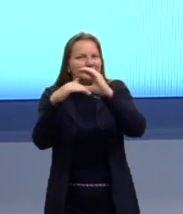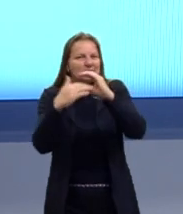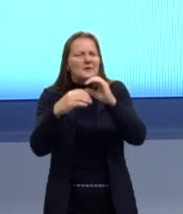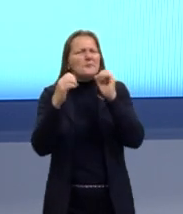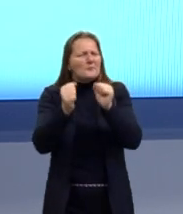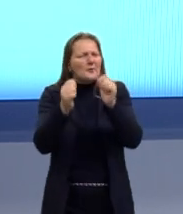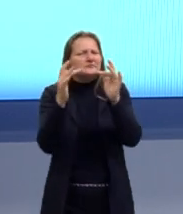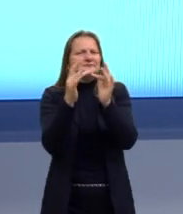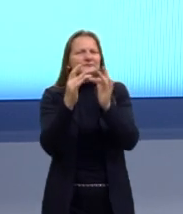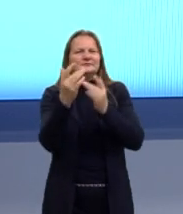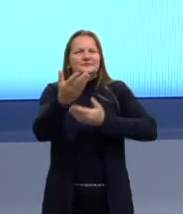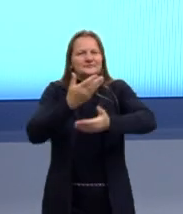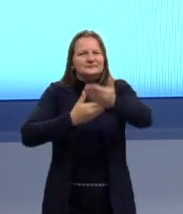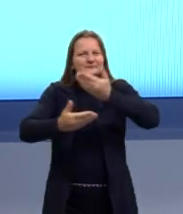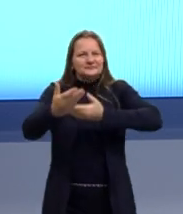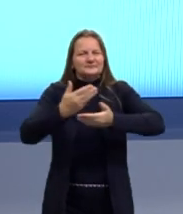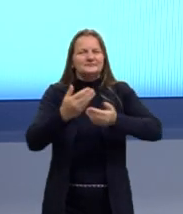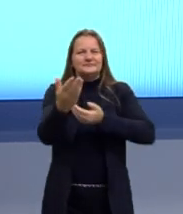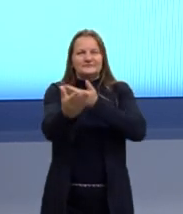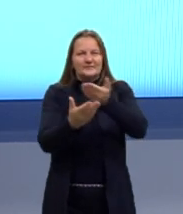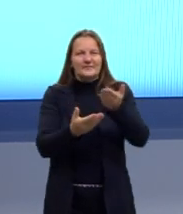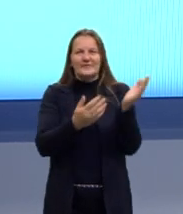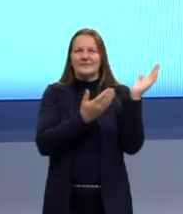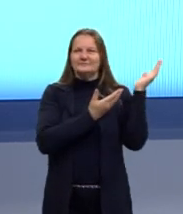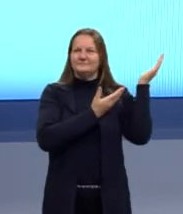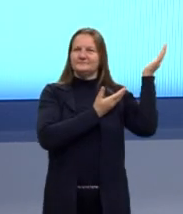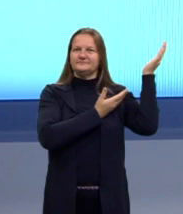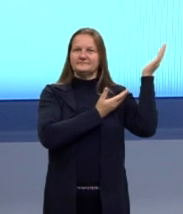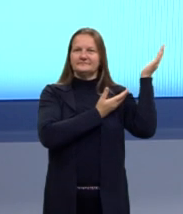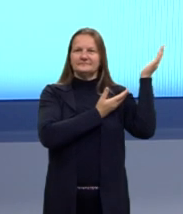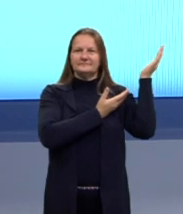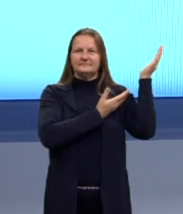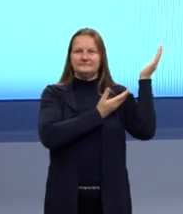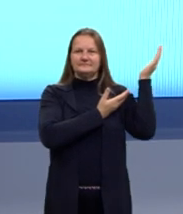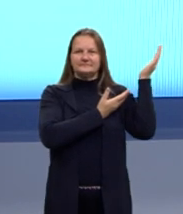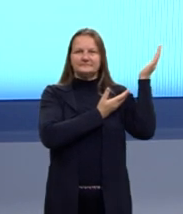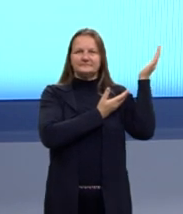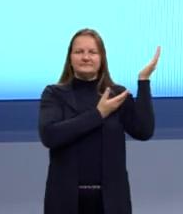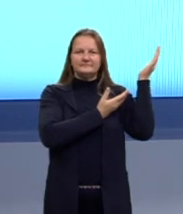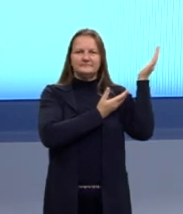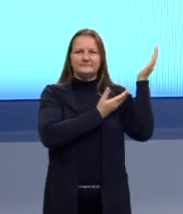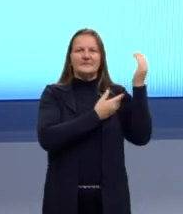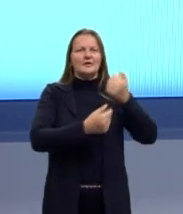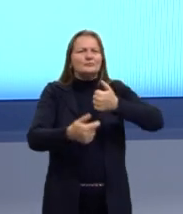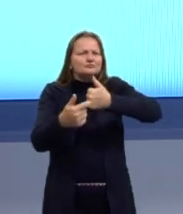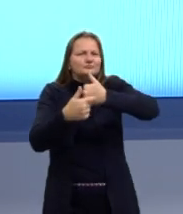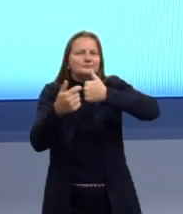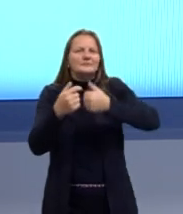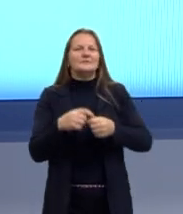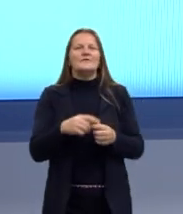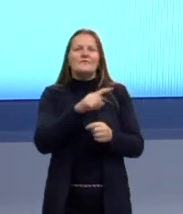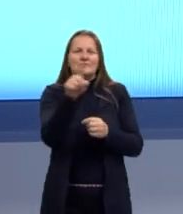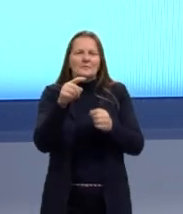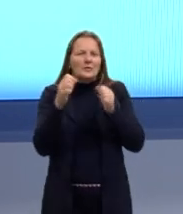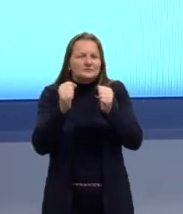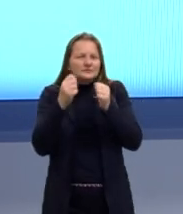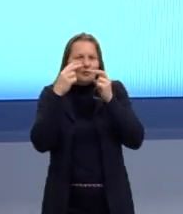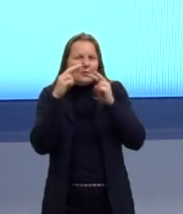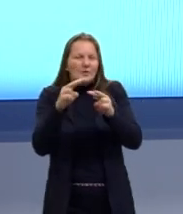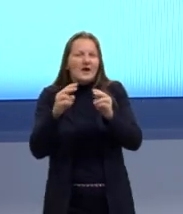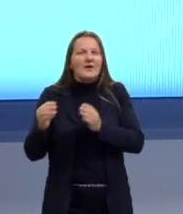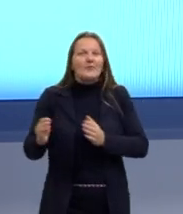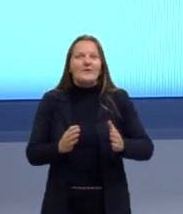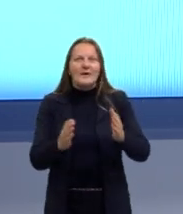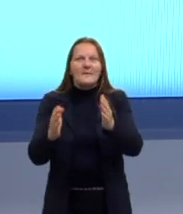-mail educar. Eu deixo ele aqui para que vocês possam entrar em contato, me marcar nos stories, para que eu possa ir acompanhar essa